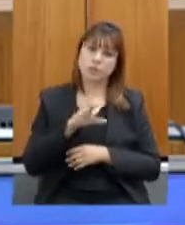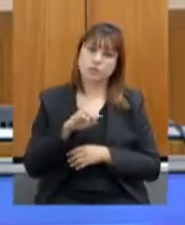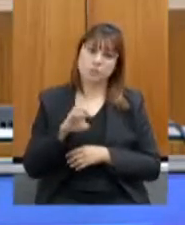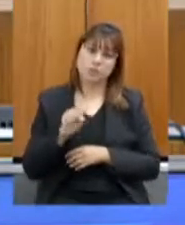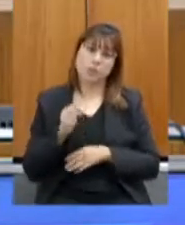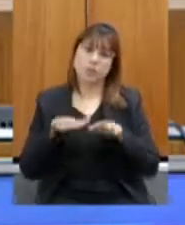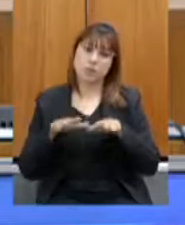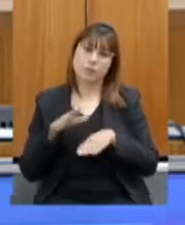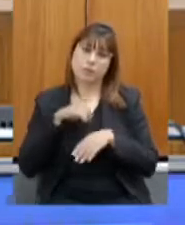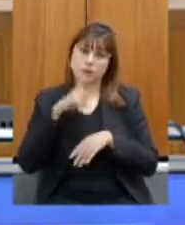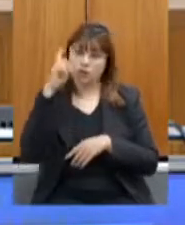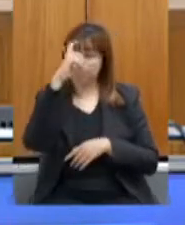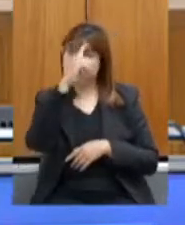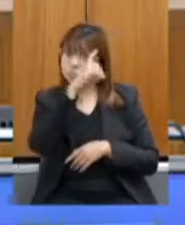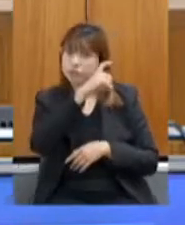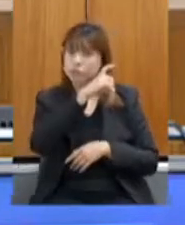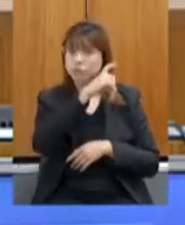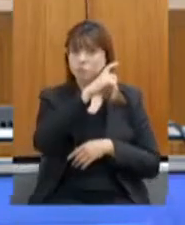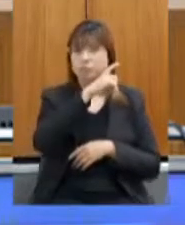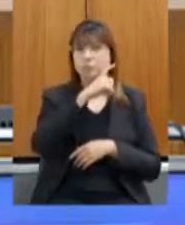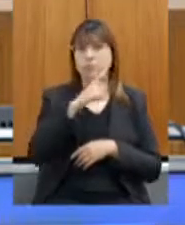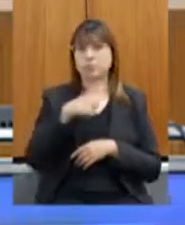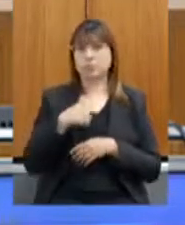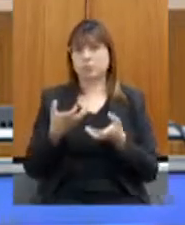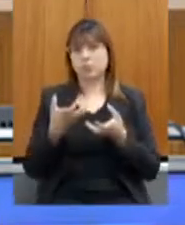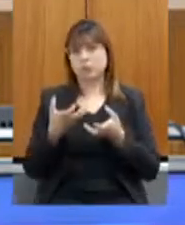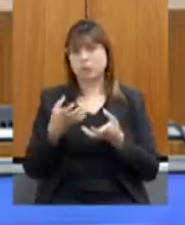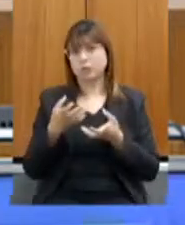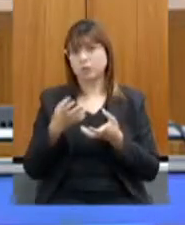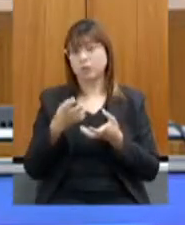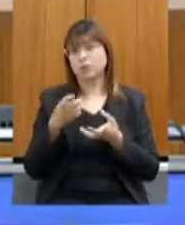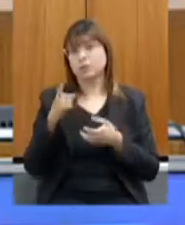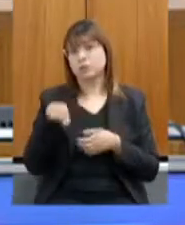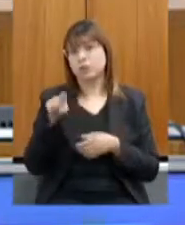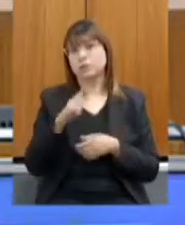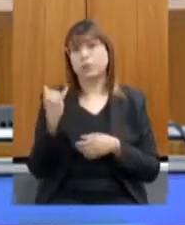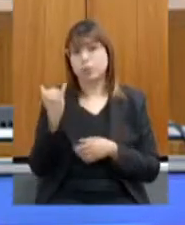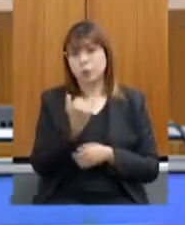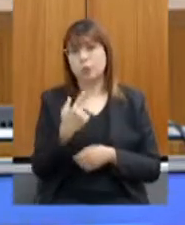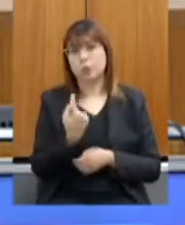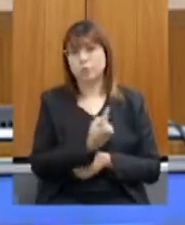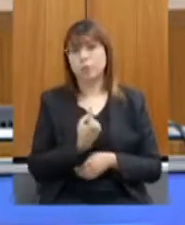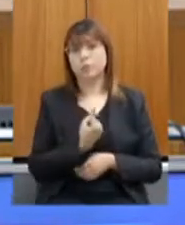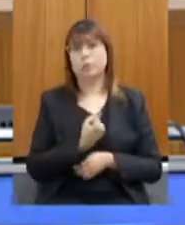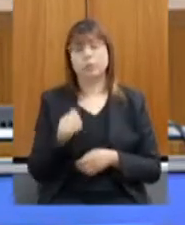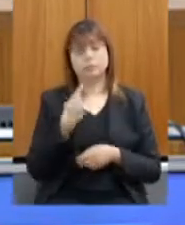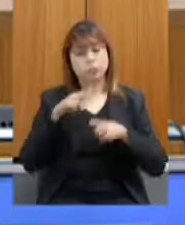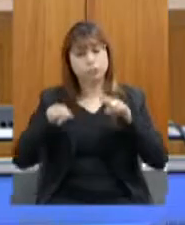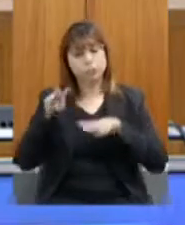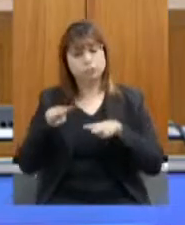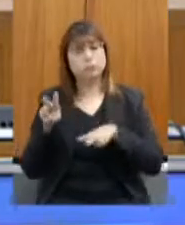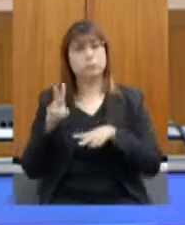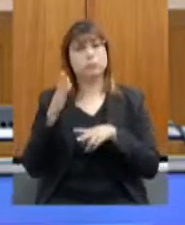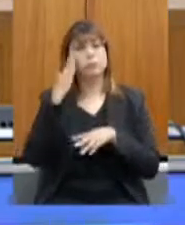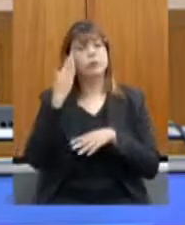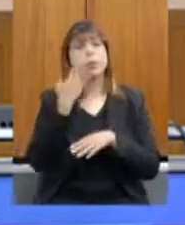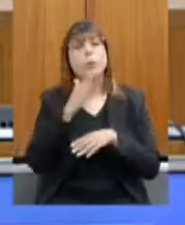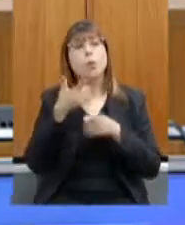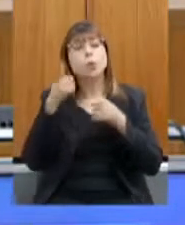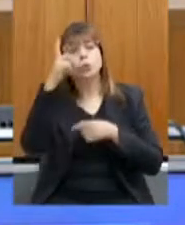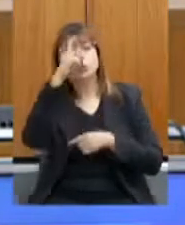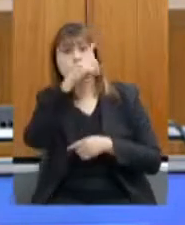dificuldade pontual eu gostaria que se fosse relatado para que nós pudéssemos analisar qual que é essa dificuldade